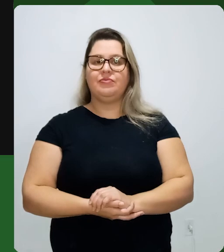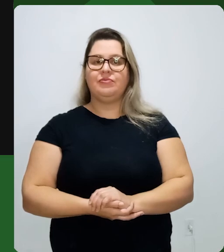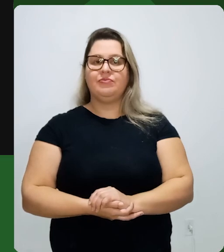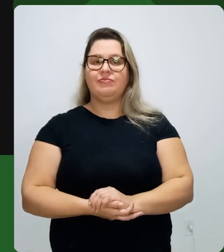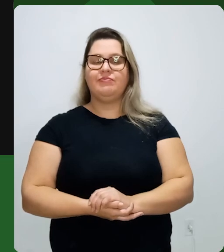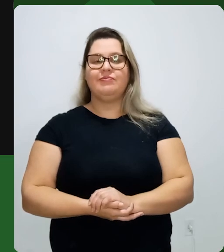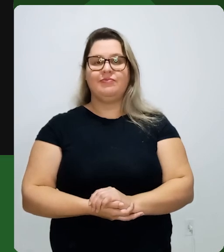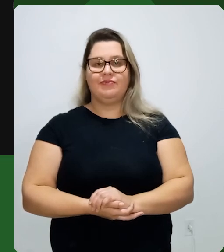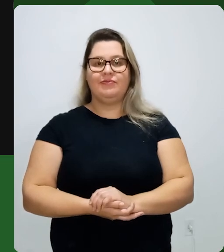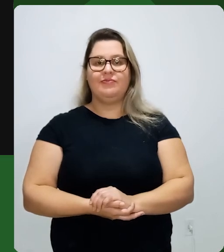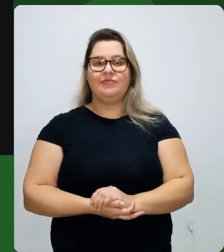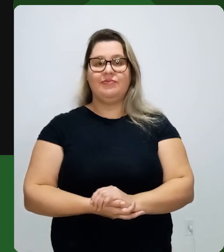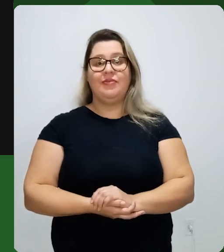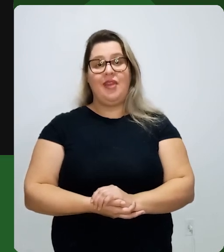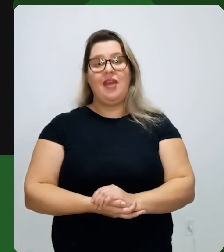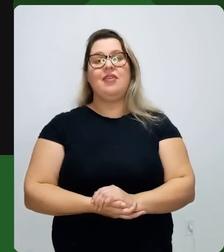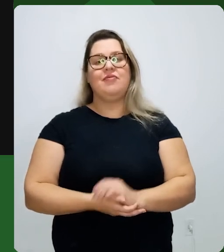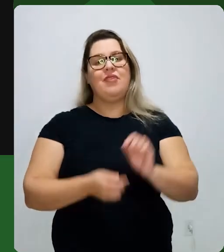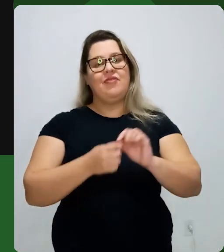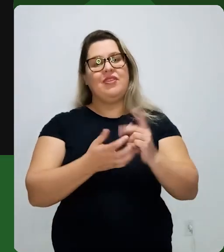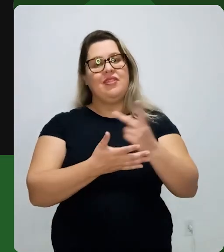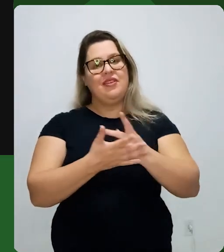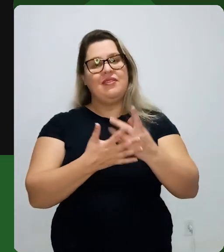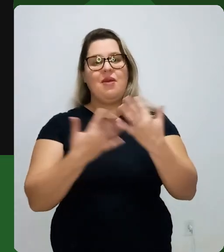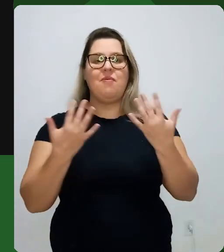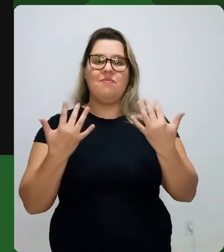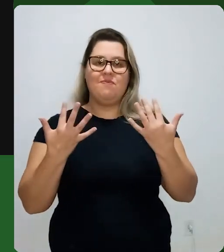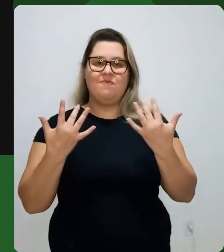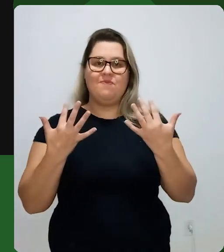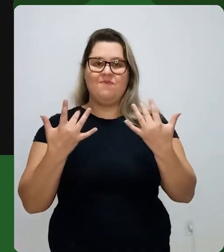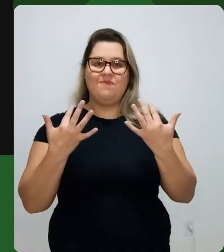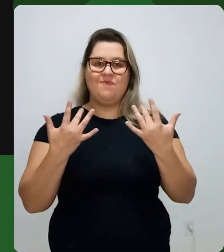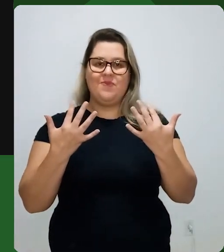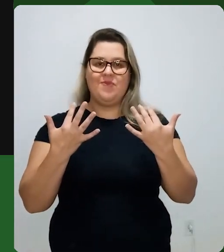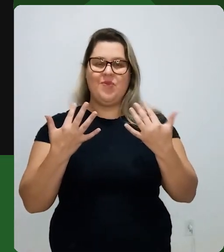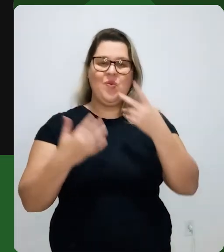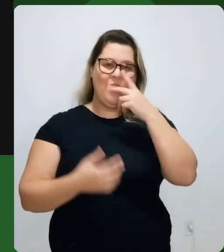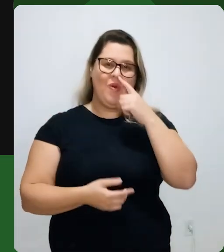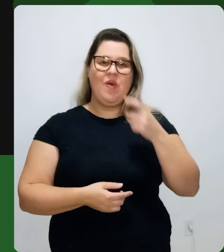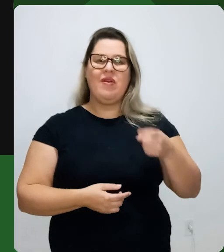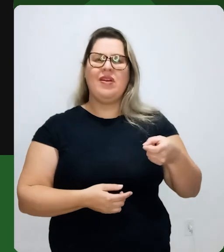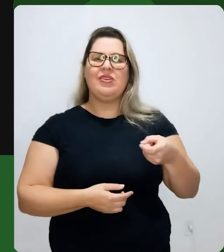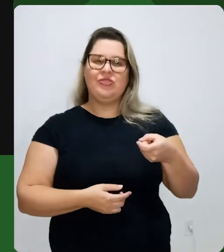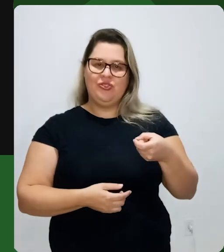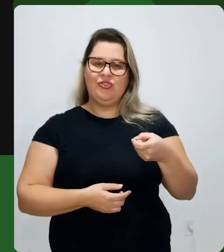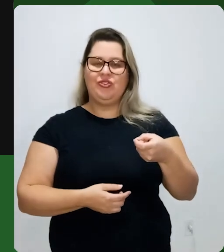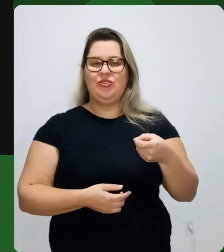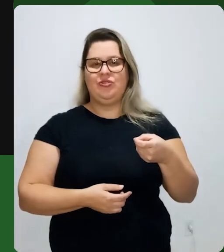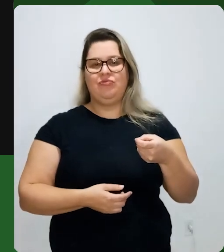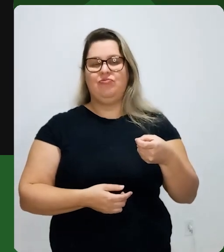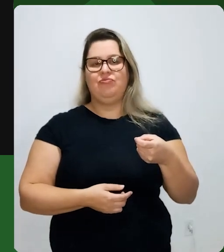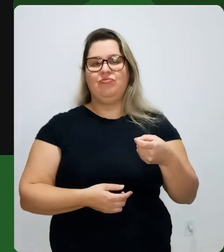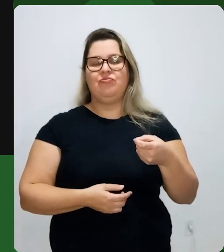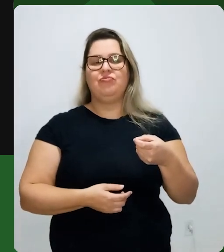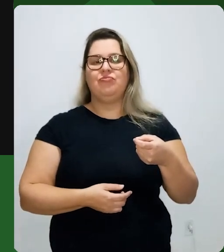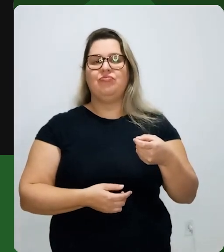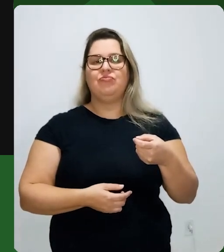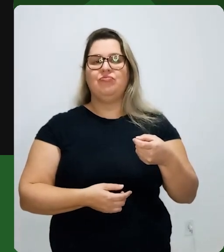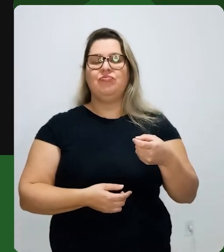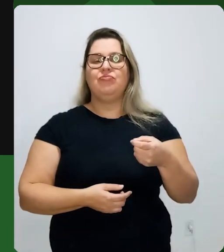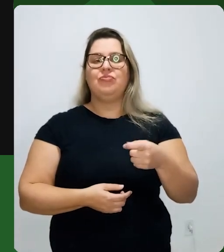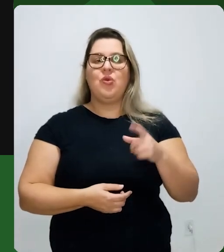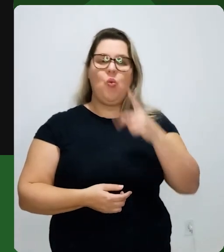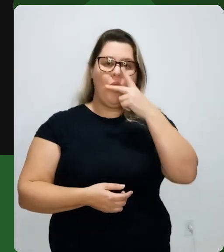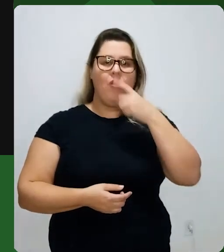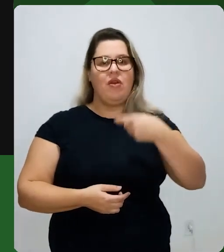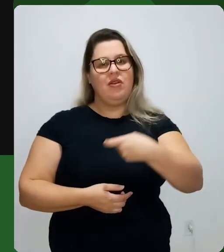E aí, então, vai vir a mão, que a gente desenha assim na forma de um ganchinho ou como se fosse um losango sem a